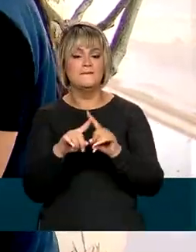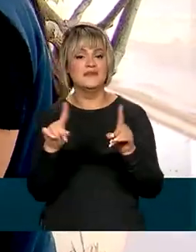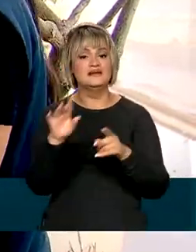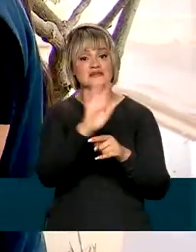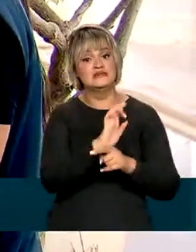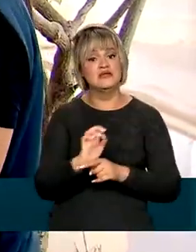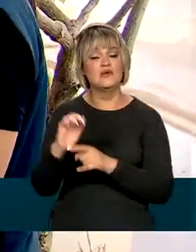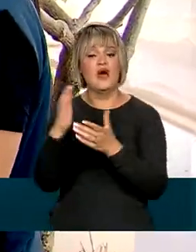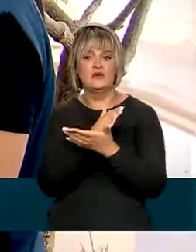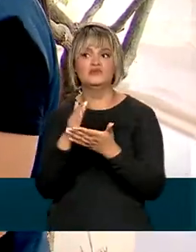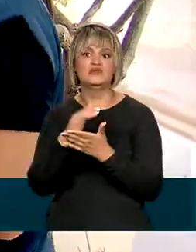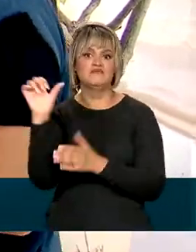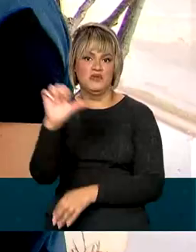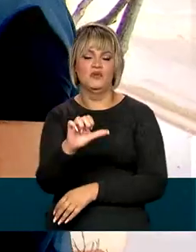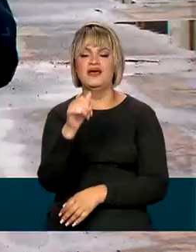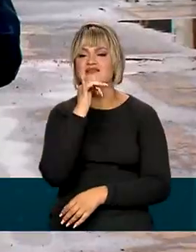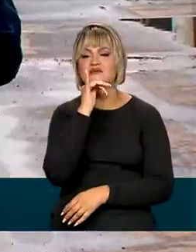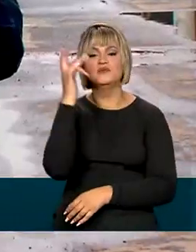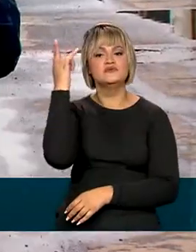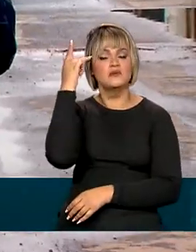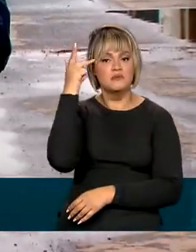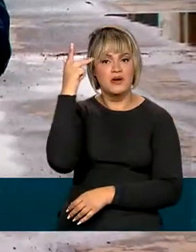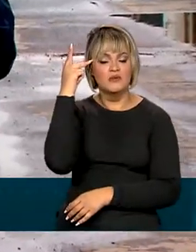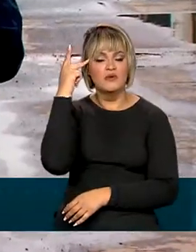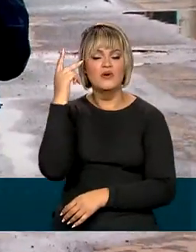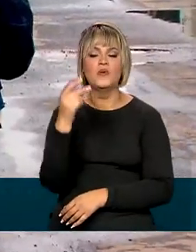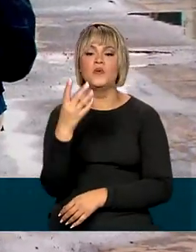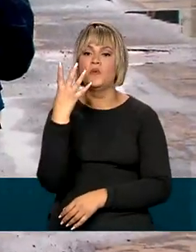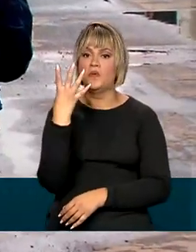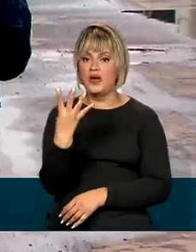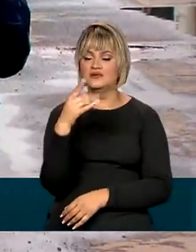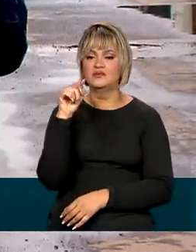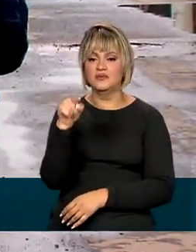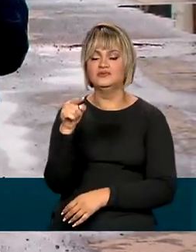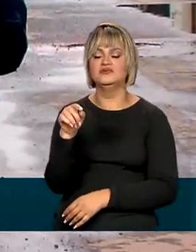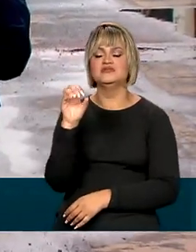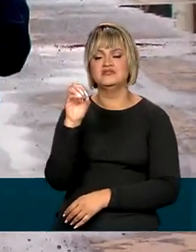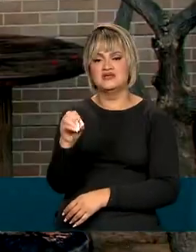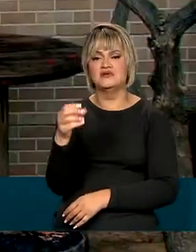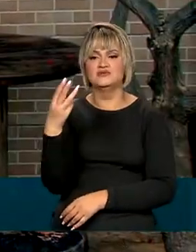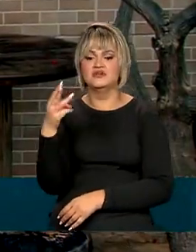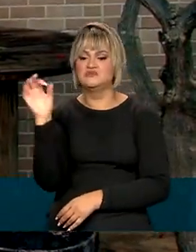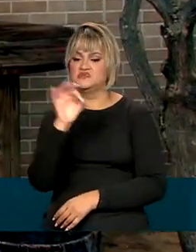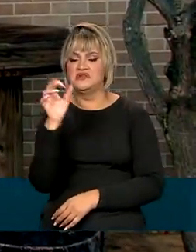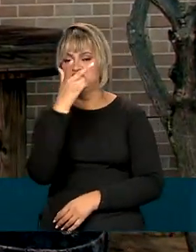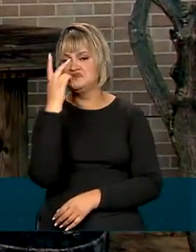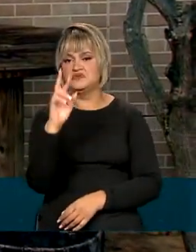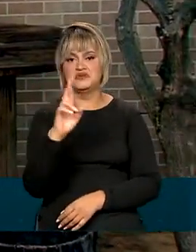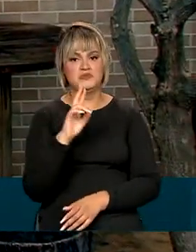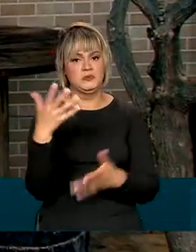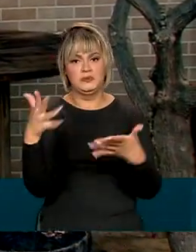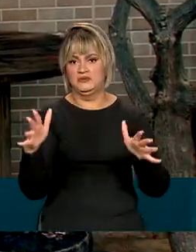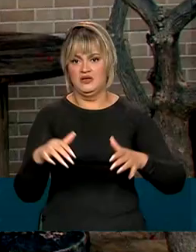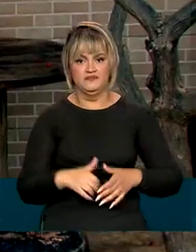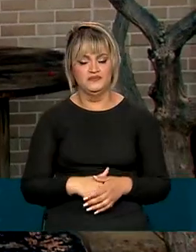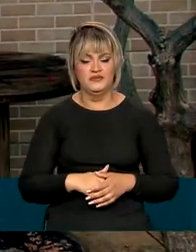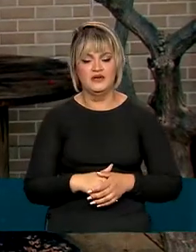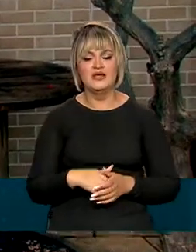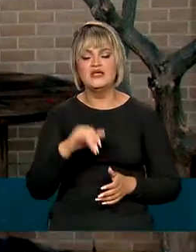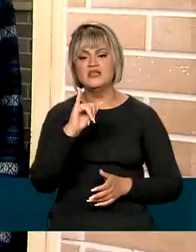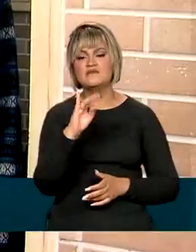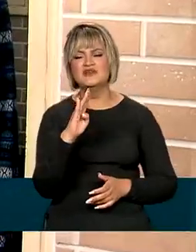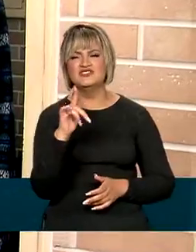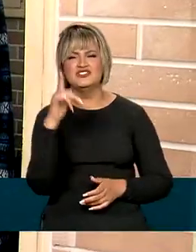estados ela é maior. Em São Paulo, por exemplo, chega a 4,03%. E o IBGE também está encontrando